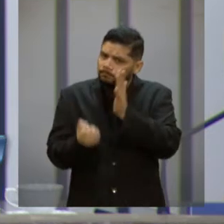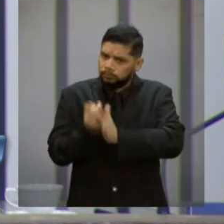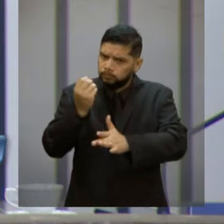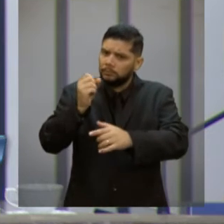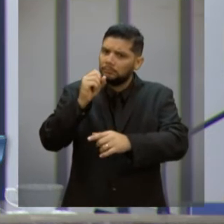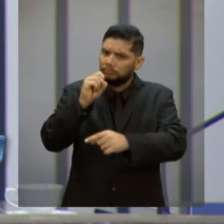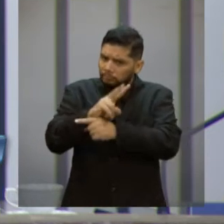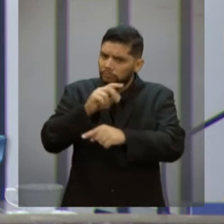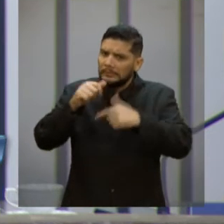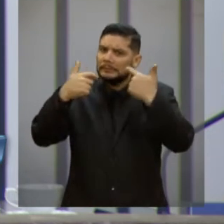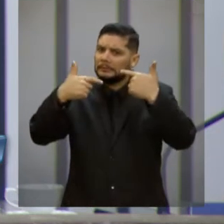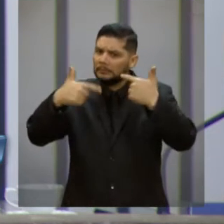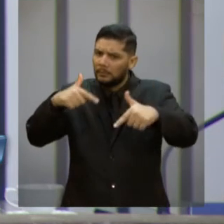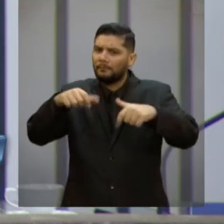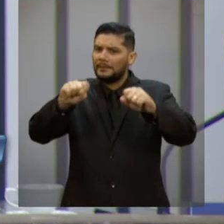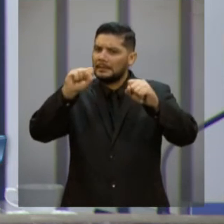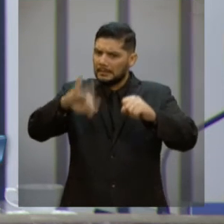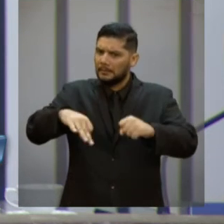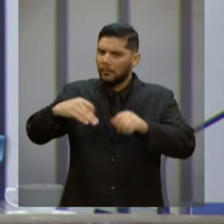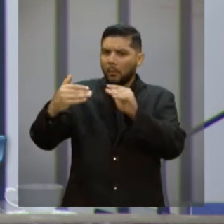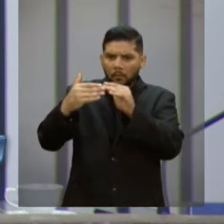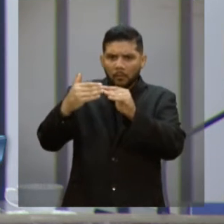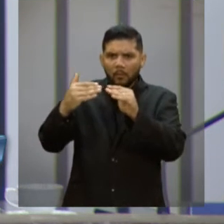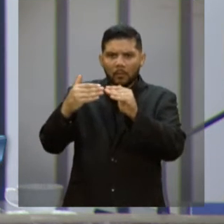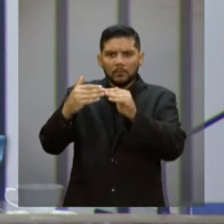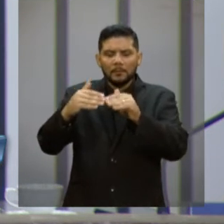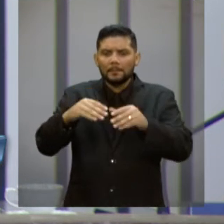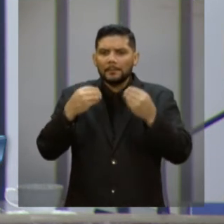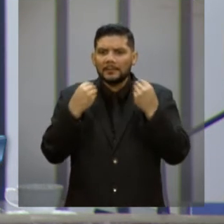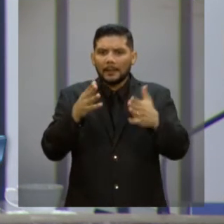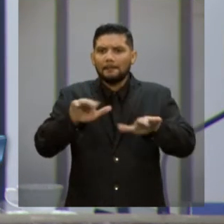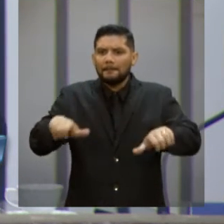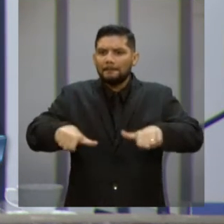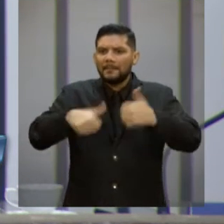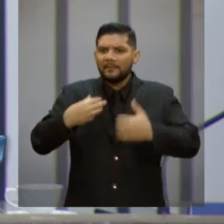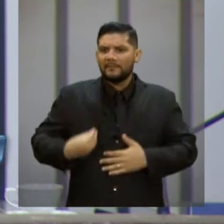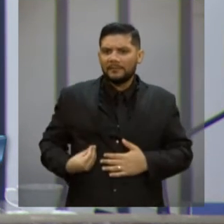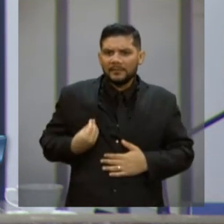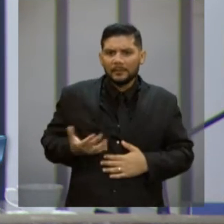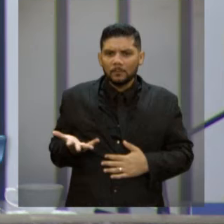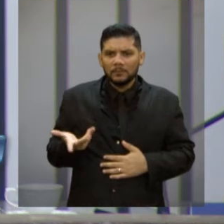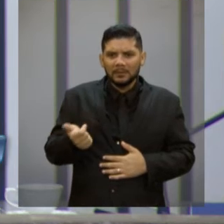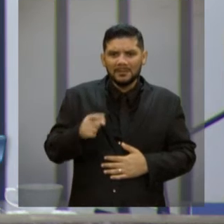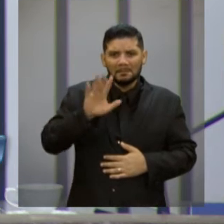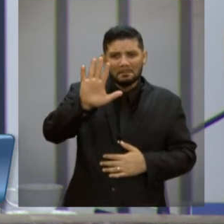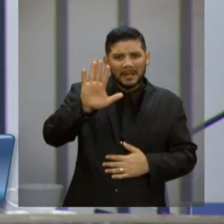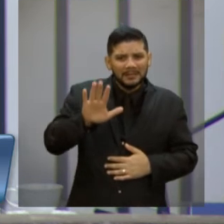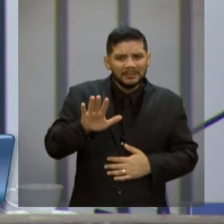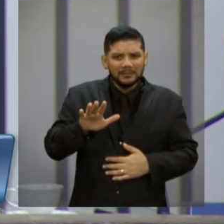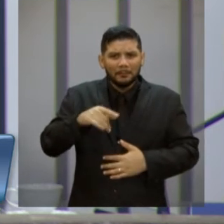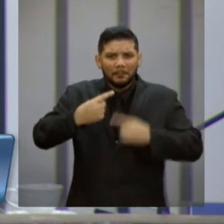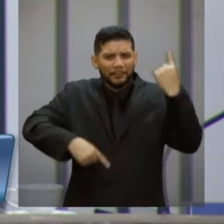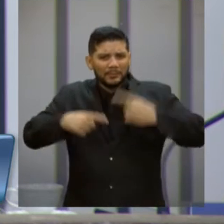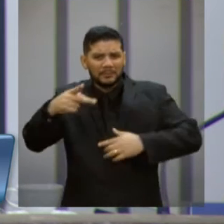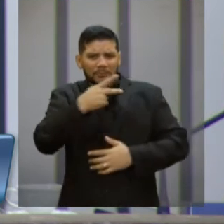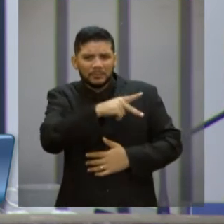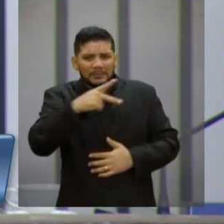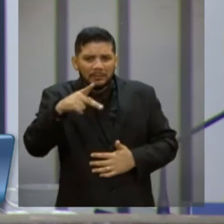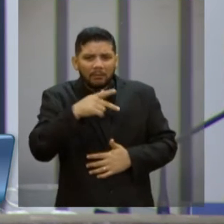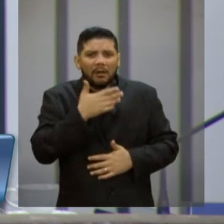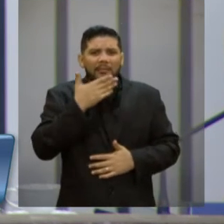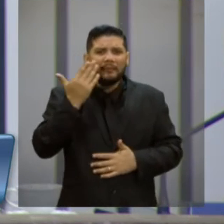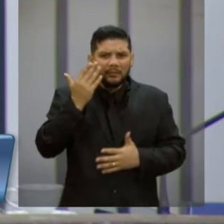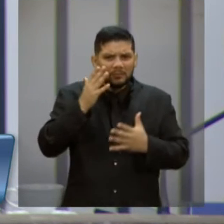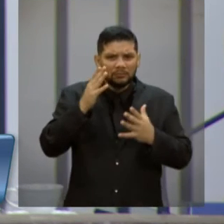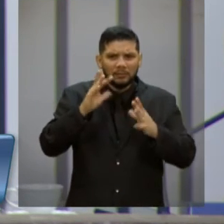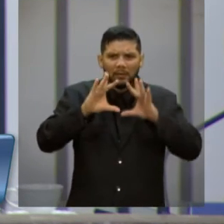gera o emprego, que gera a melhor condição de vida de forma geral. Mas não podemos esquecer as políticas sociais, enquanto nós